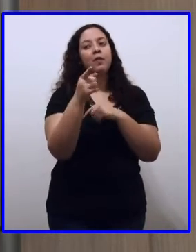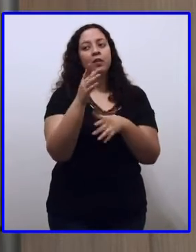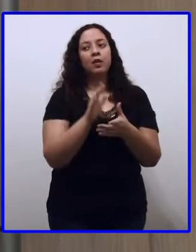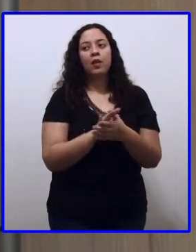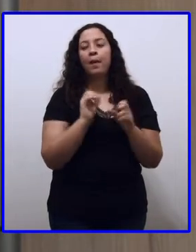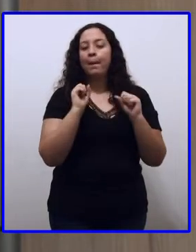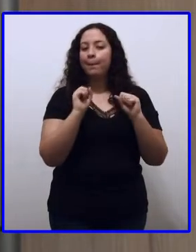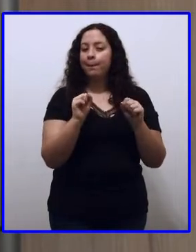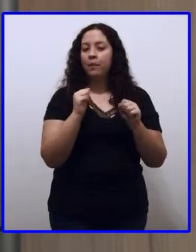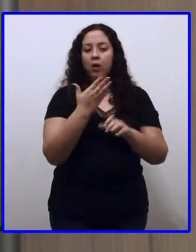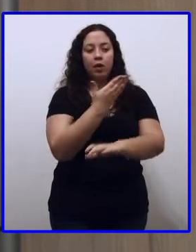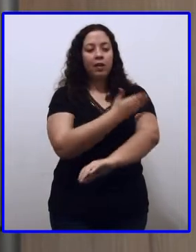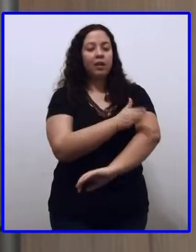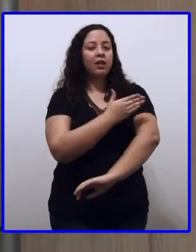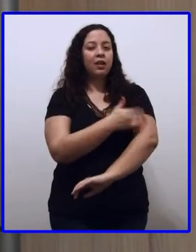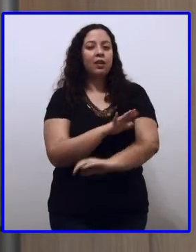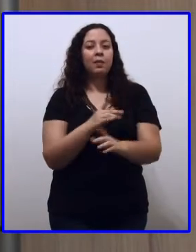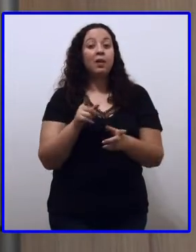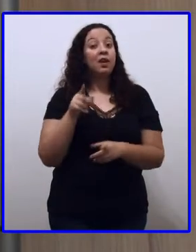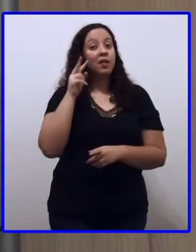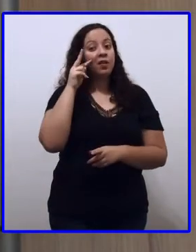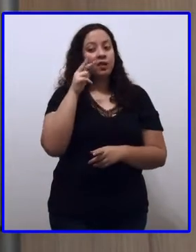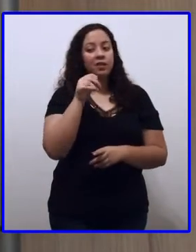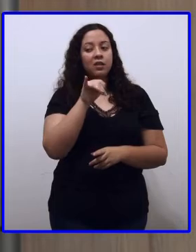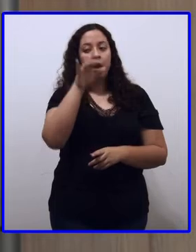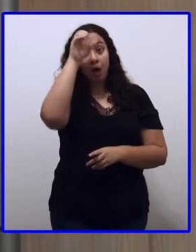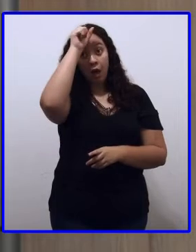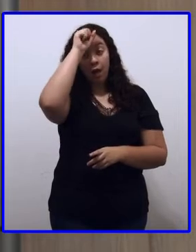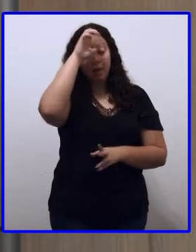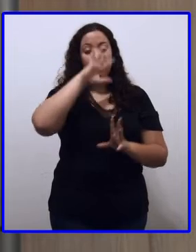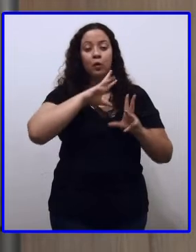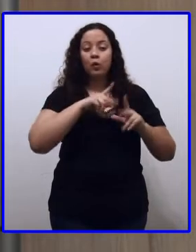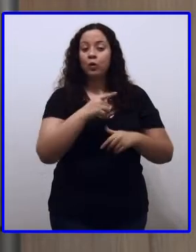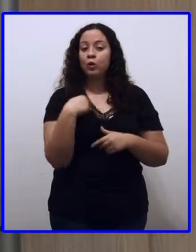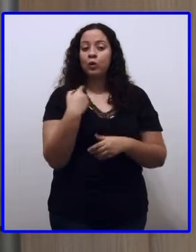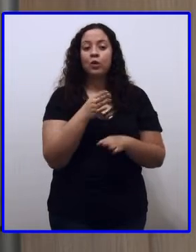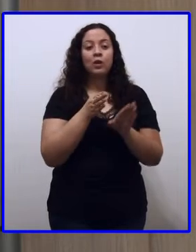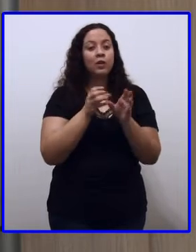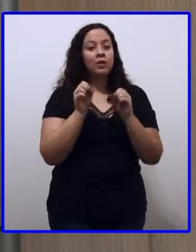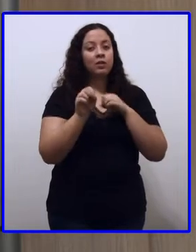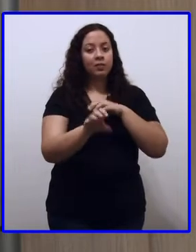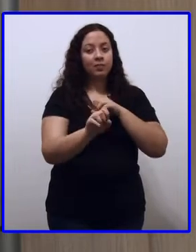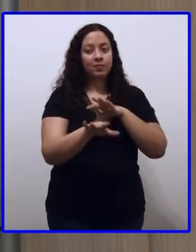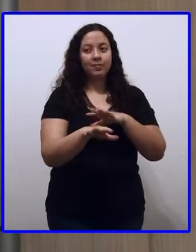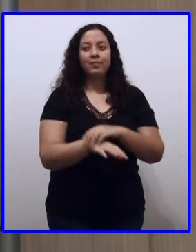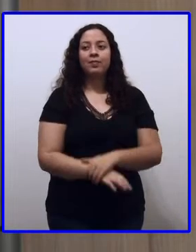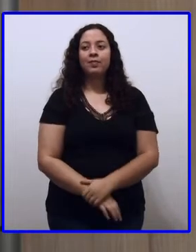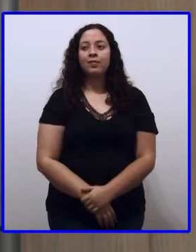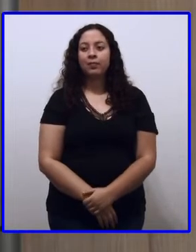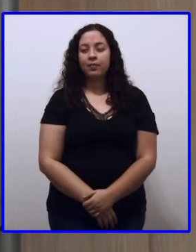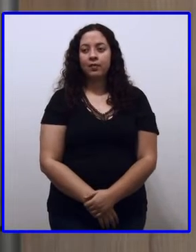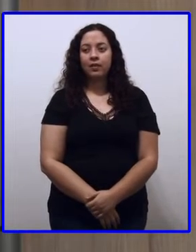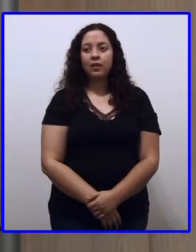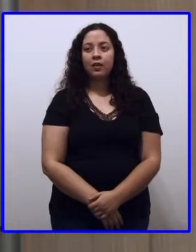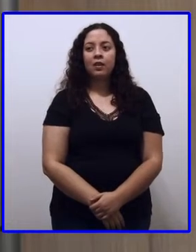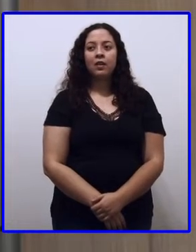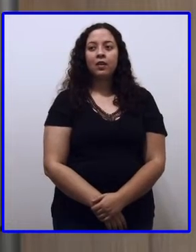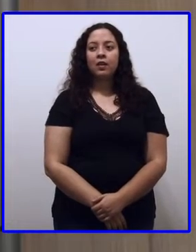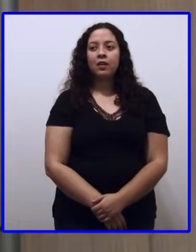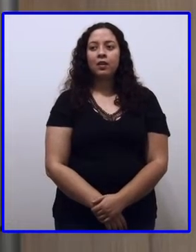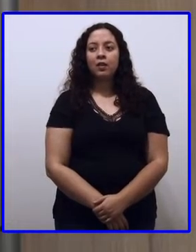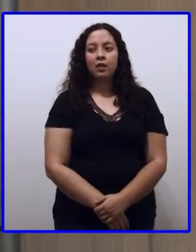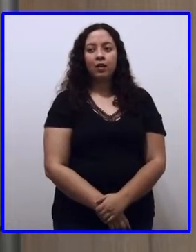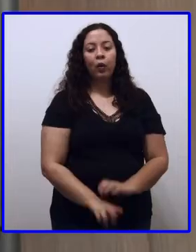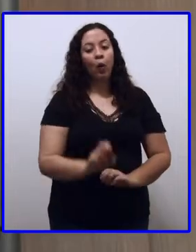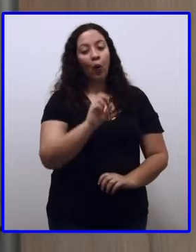quantas vezes você quiser. Para ver se você, ó, tá joinha. Se você aprendeu tudo para fazer o banco de atividades, né? E também aprender e usar no dia a dia.